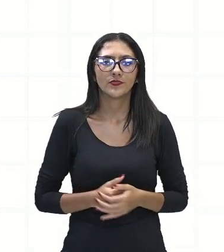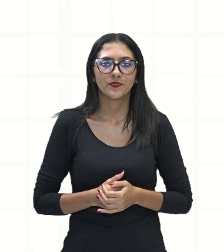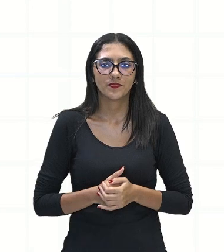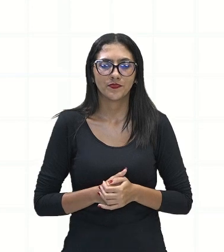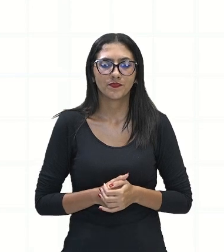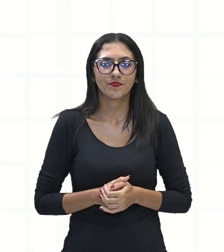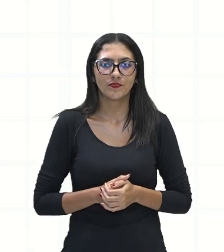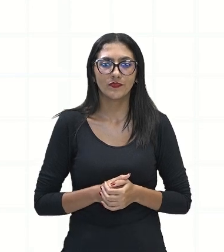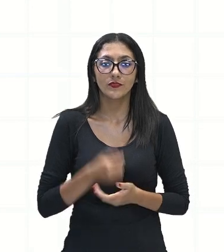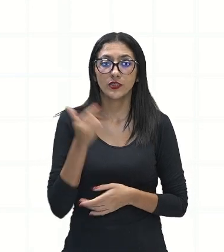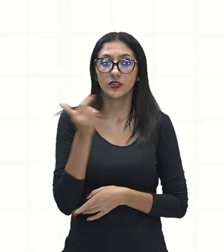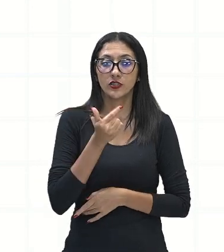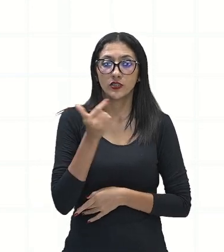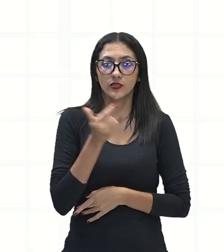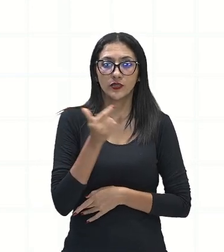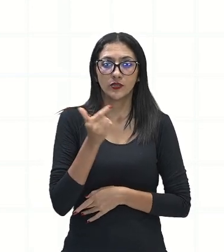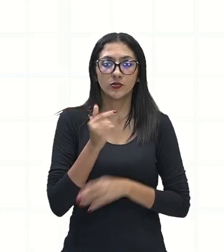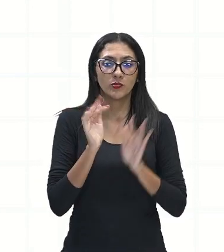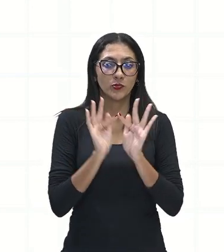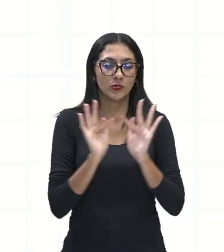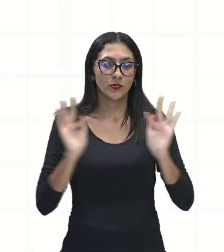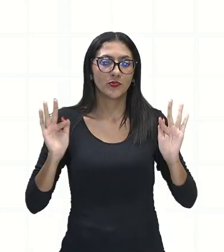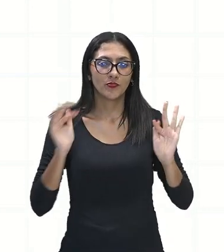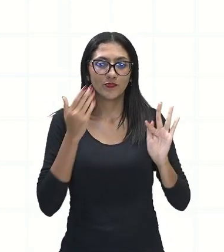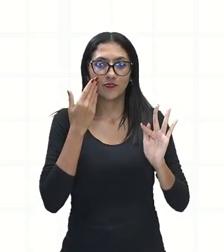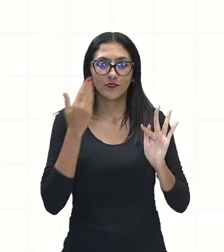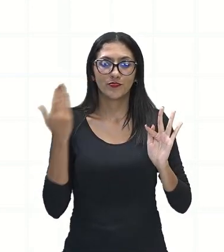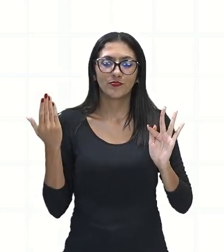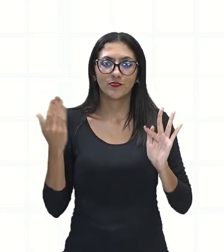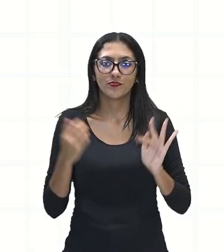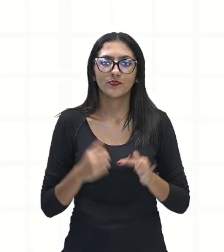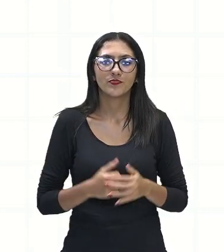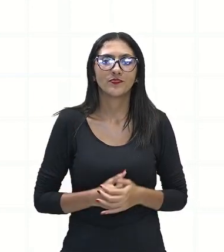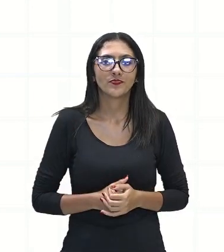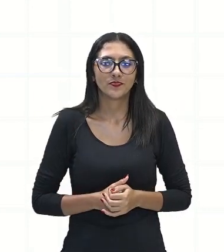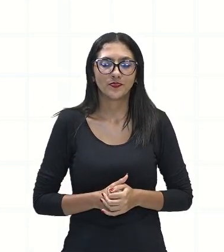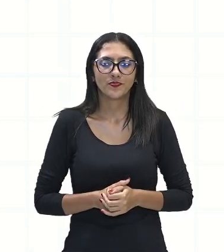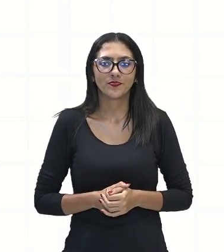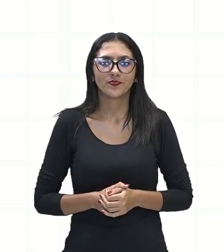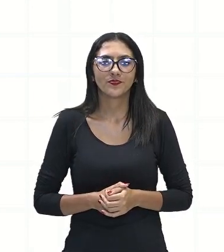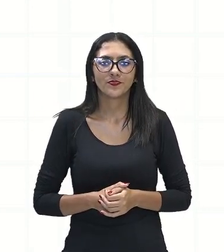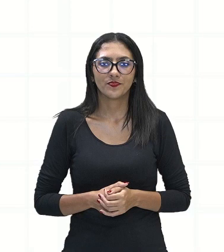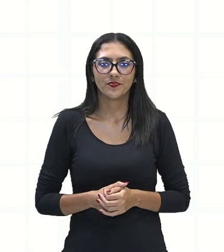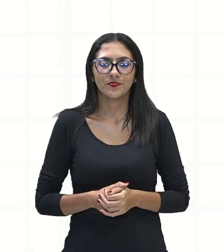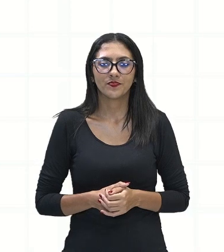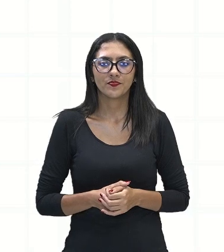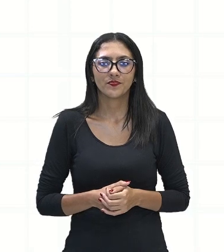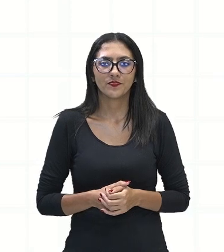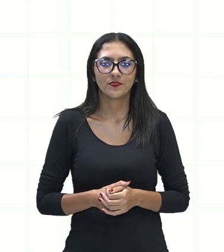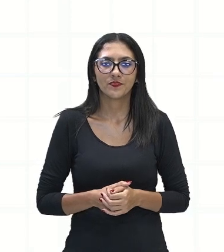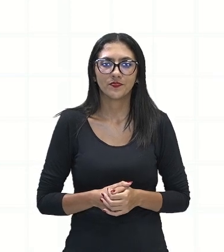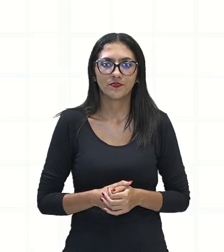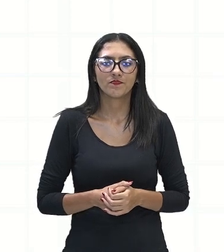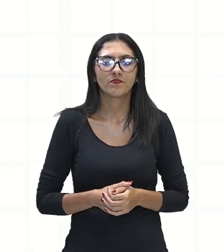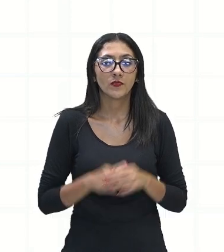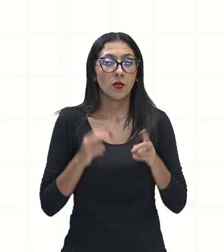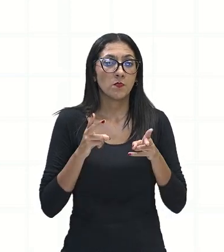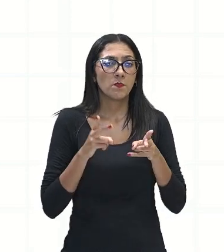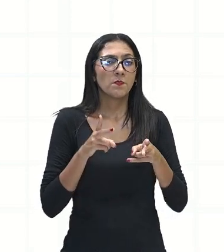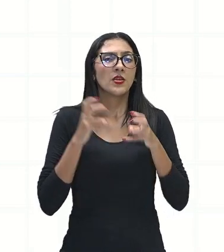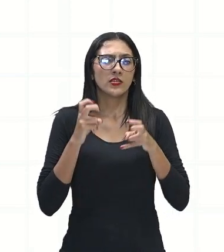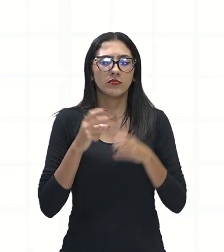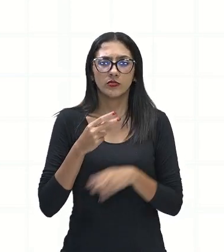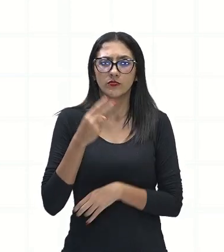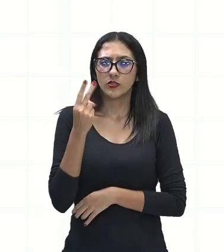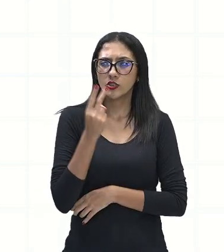fera quando soube que seu ônibus não ia passar. Observe que, aqui,